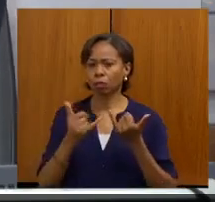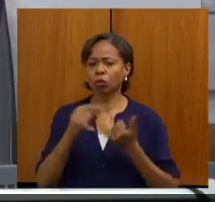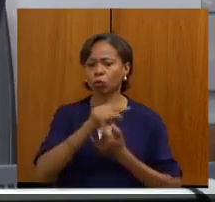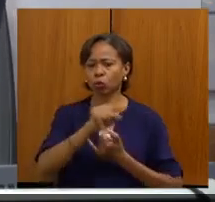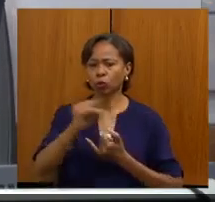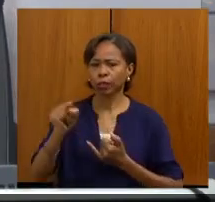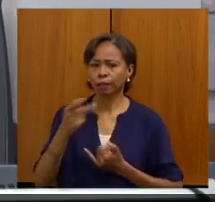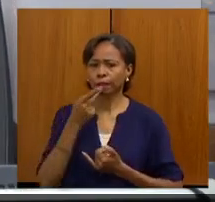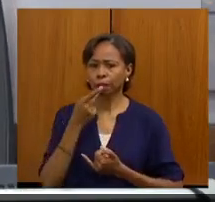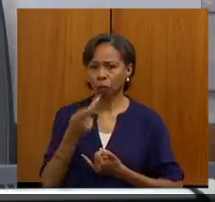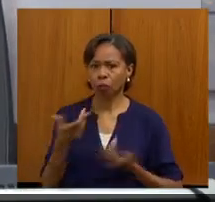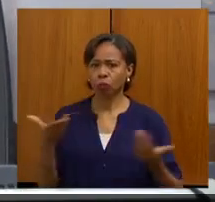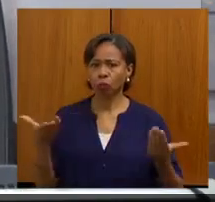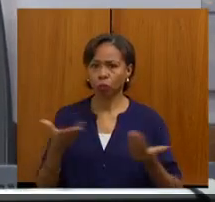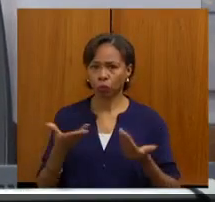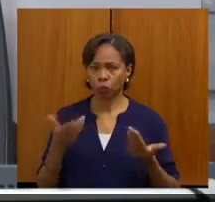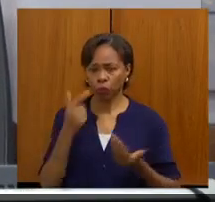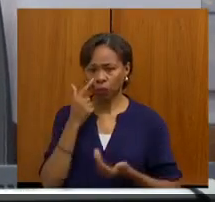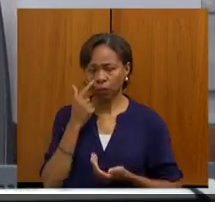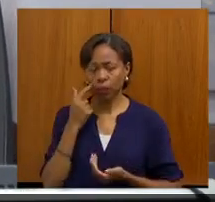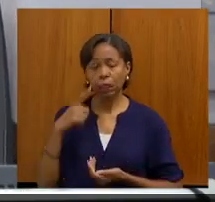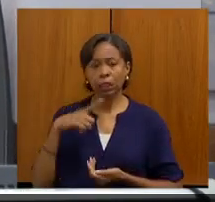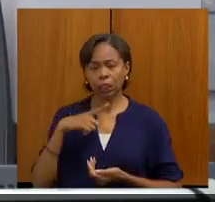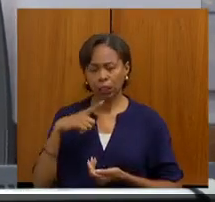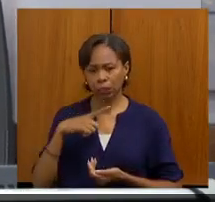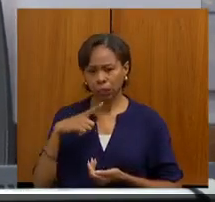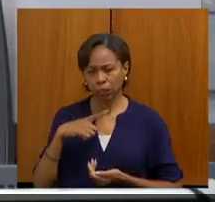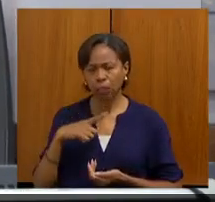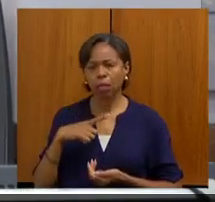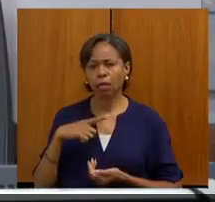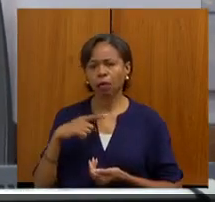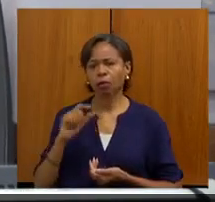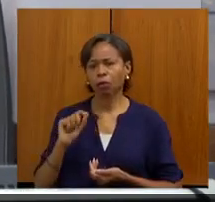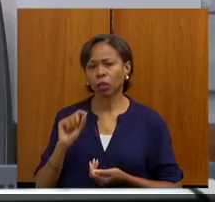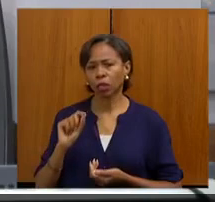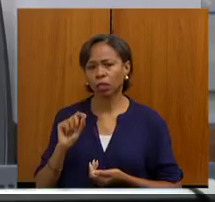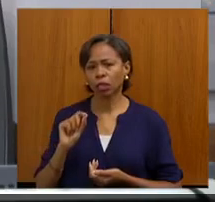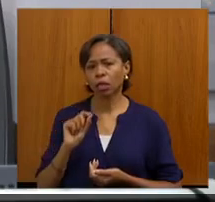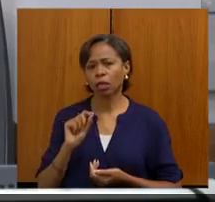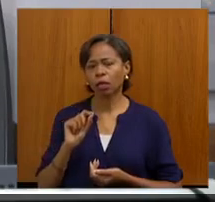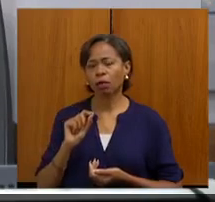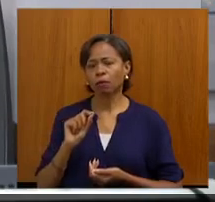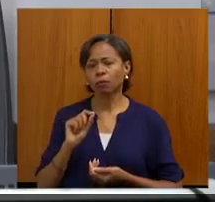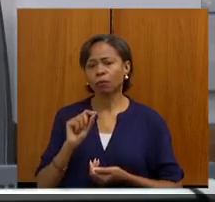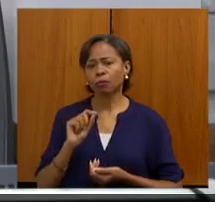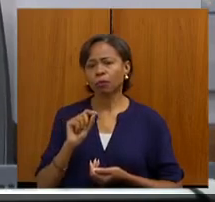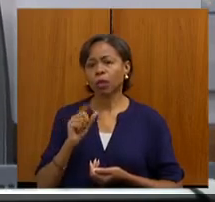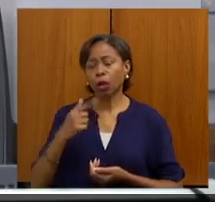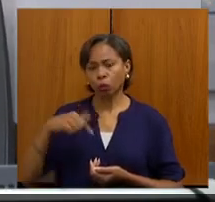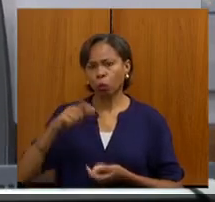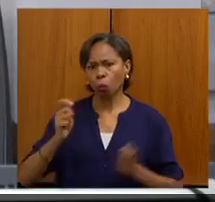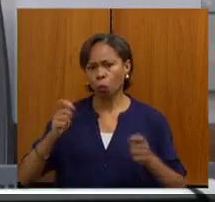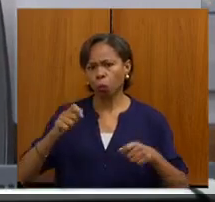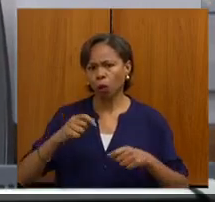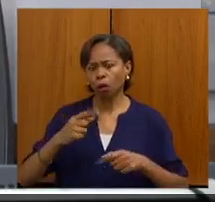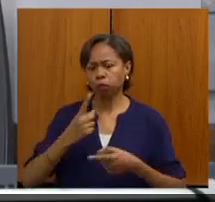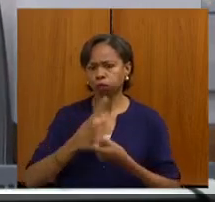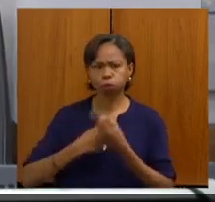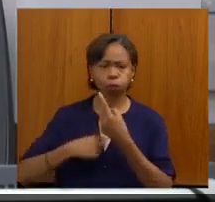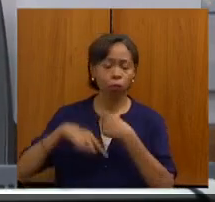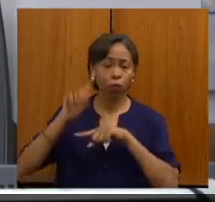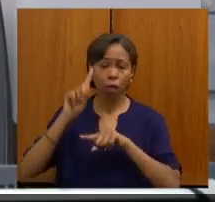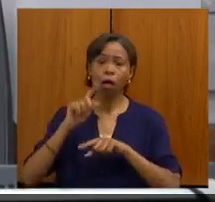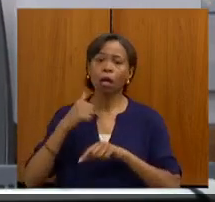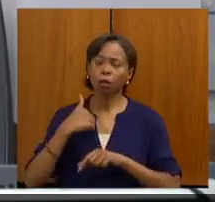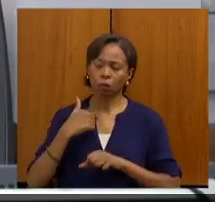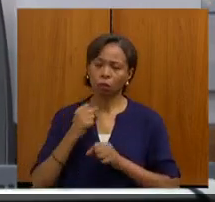falaram hoje. Então, nós temos tudo, todo um cenário para que a gente consiga avançar muito, e contem sempre comigo,